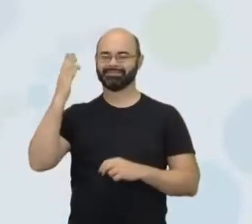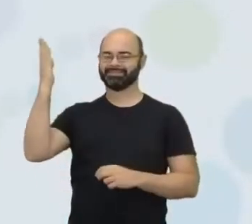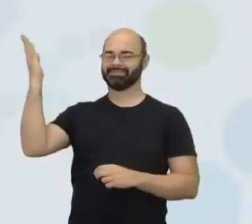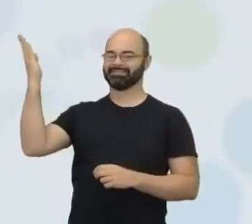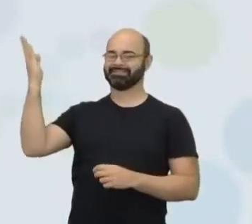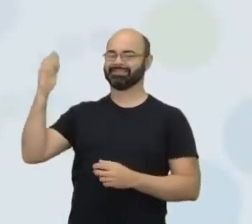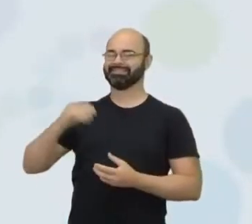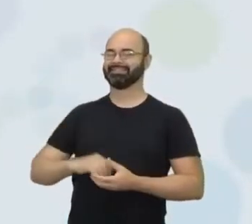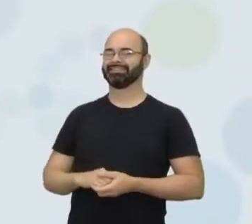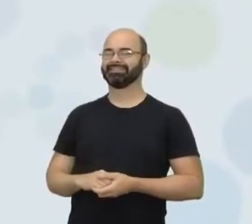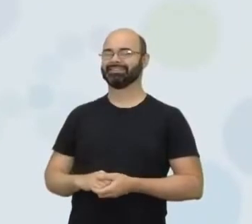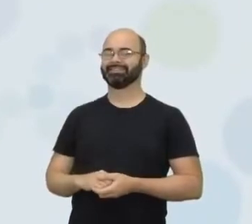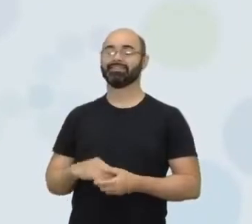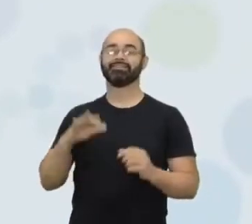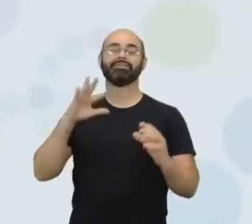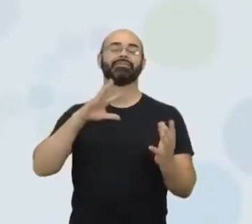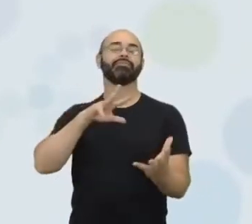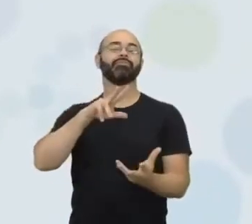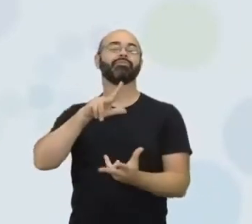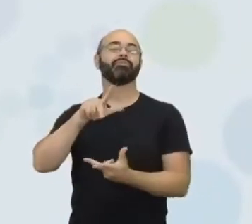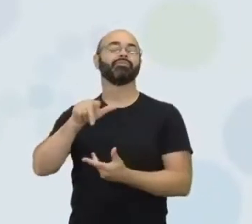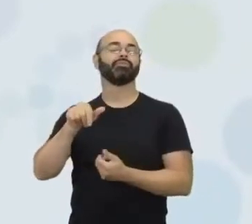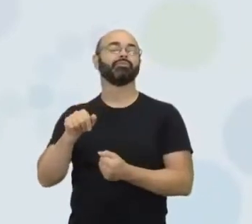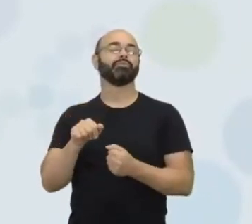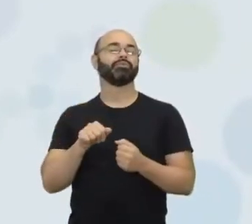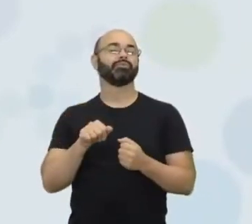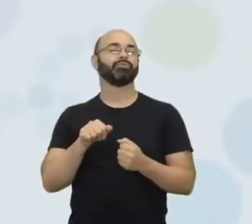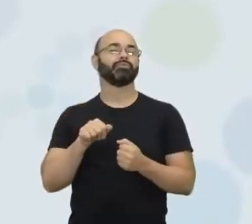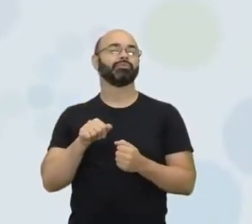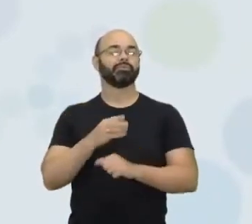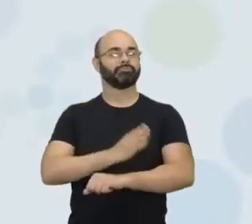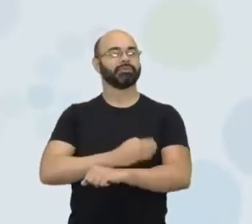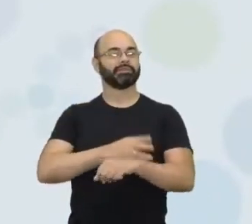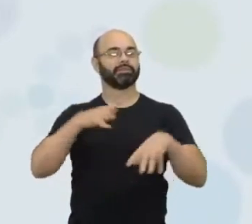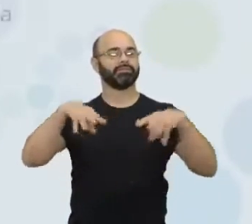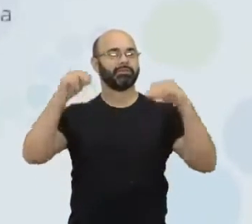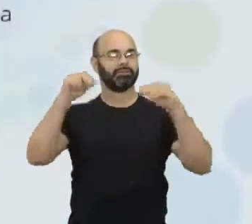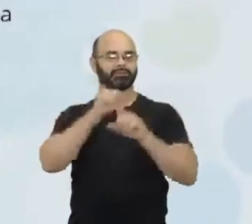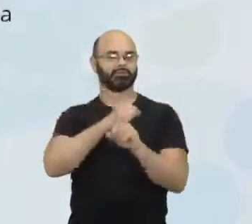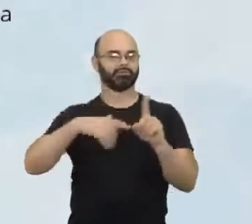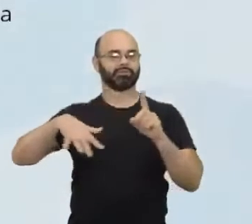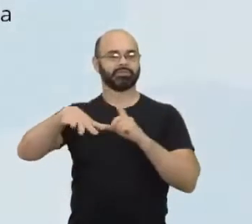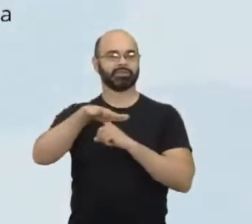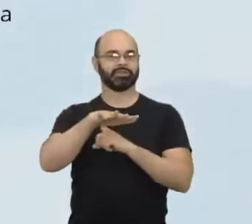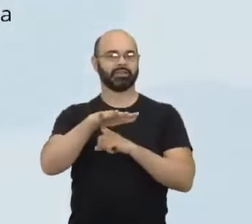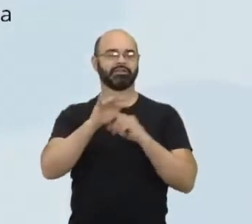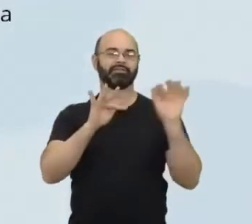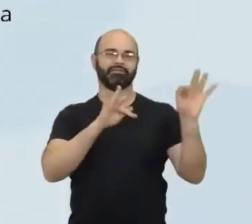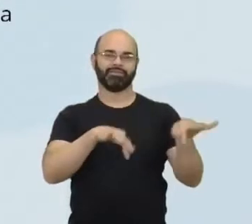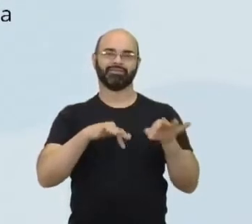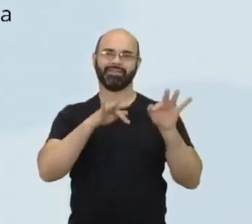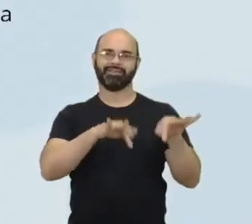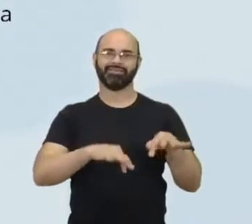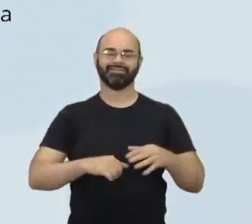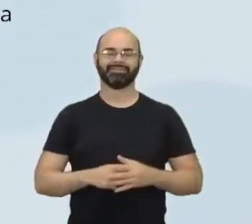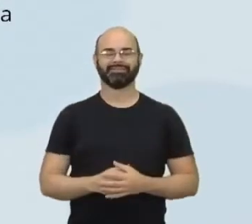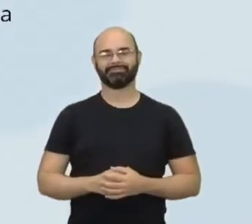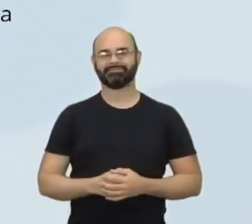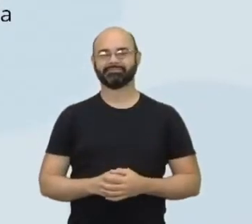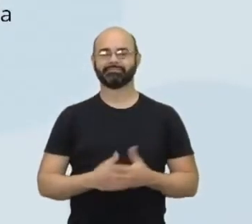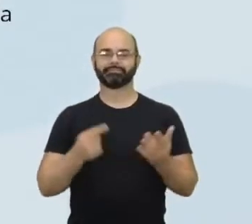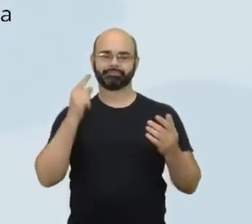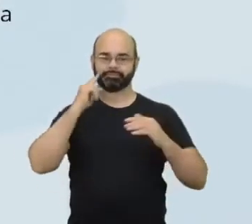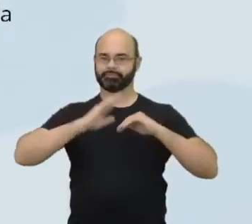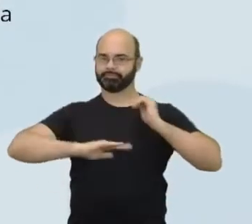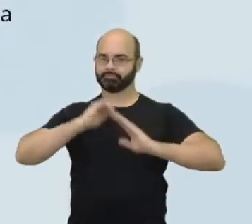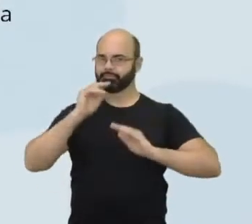Mundo medieval e vamos falar da sociedade feudal. Aproveitando, né? Vamos então fazer a leitura da